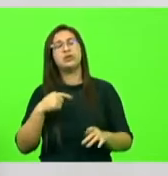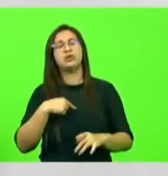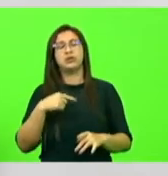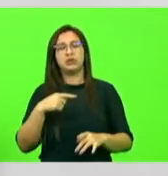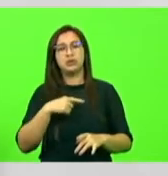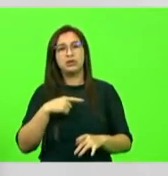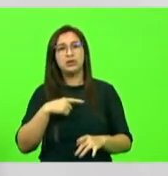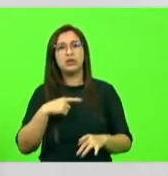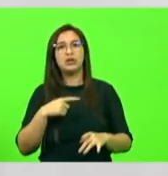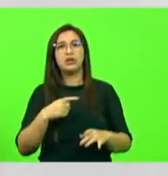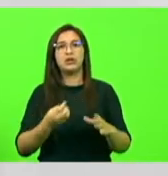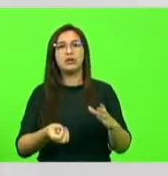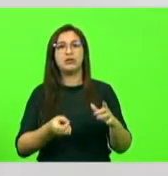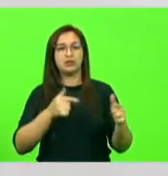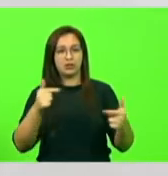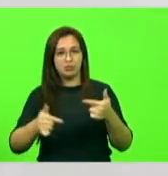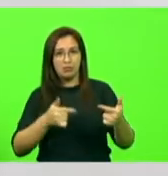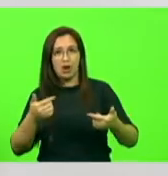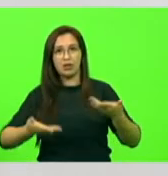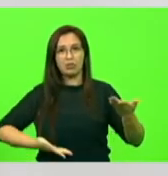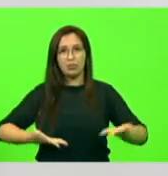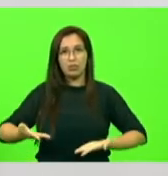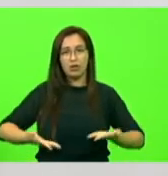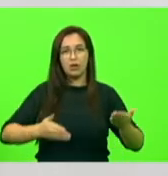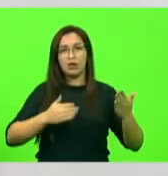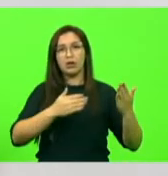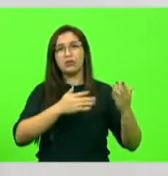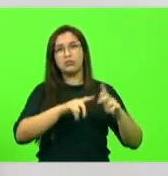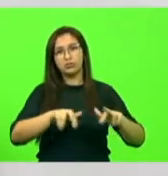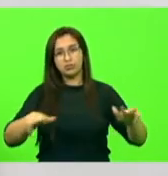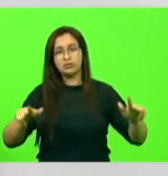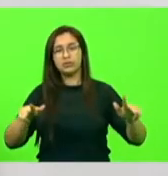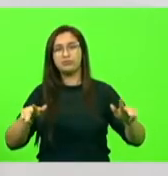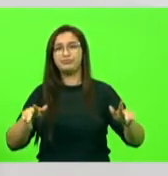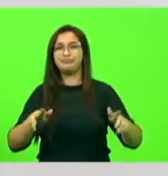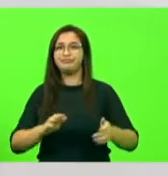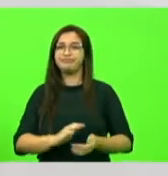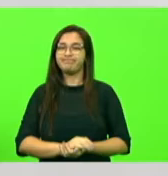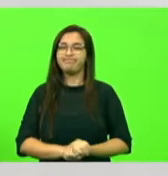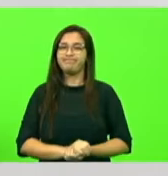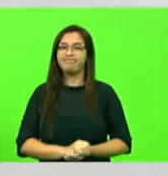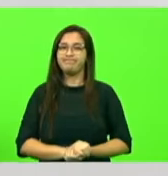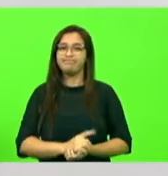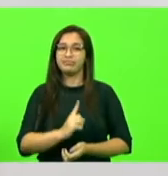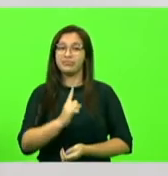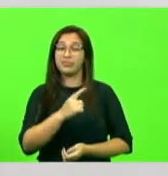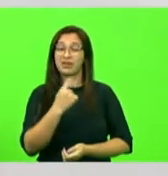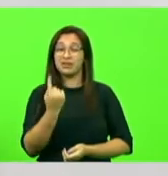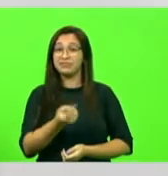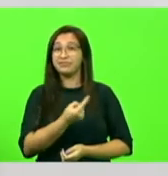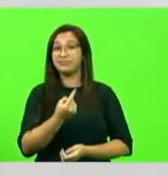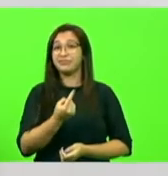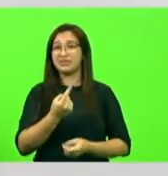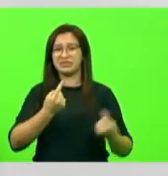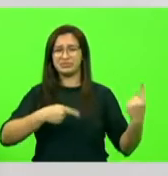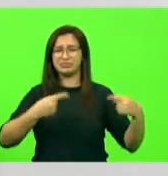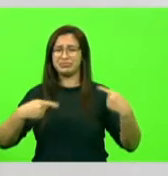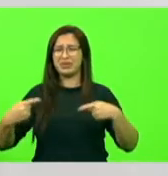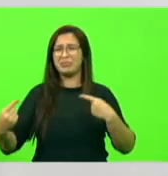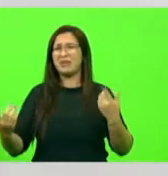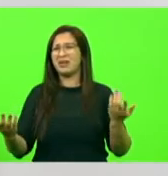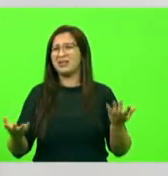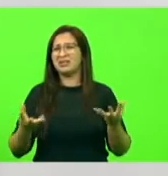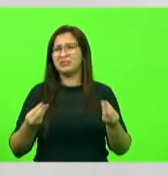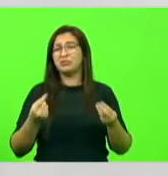naquela região. Então, é um discurso muito pequeno para a gente estar debatendo, porque o